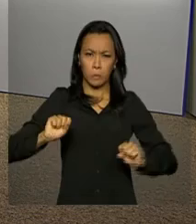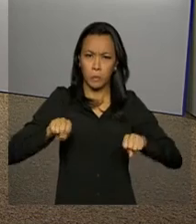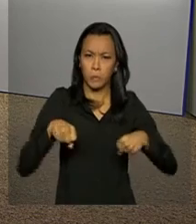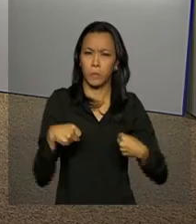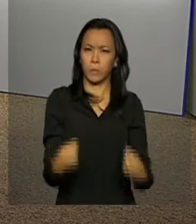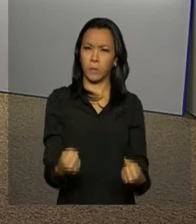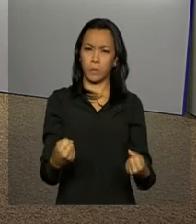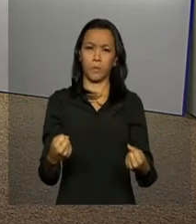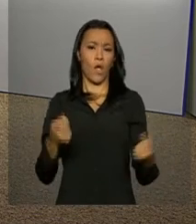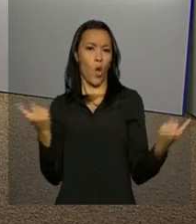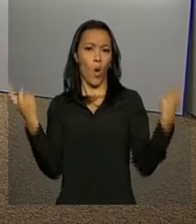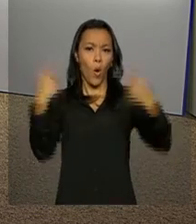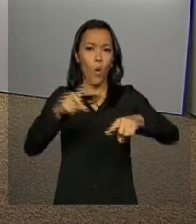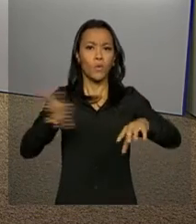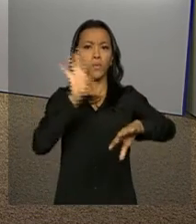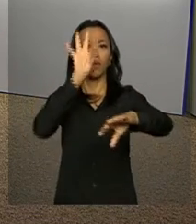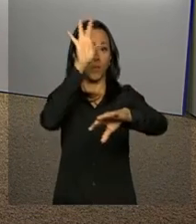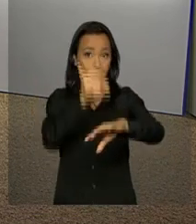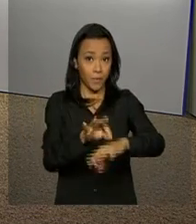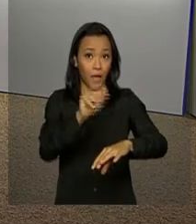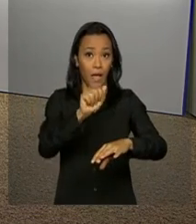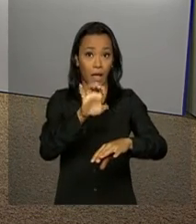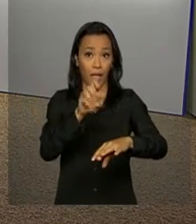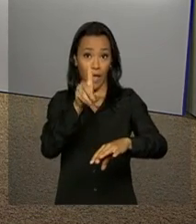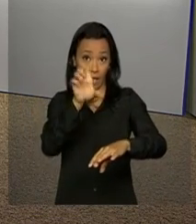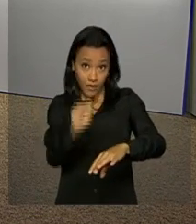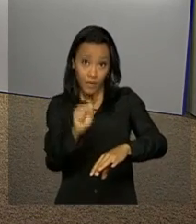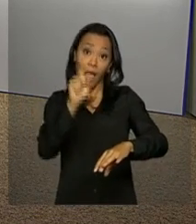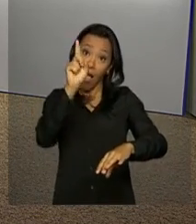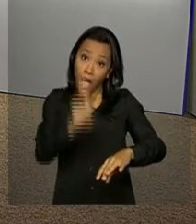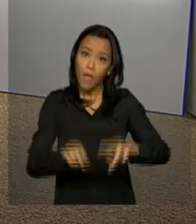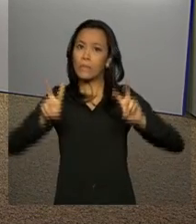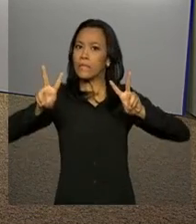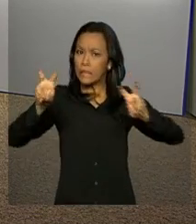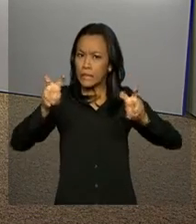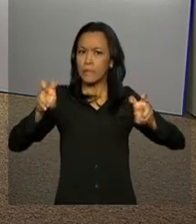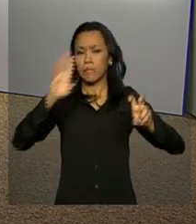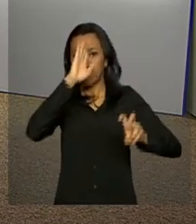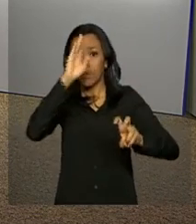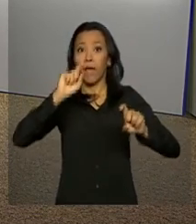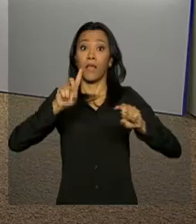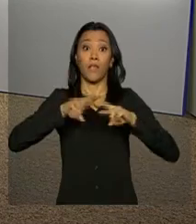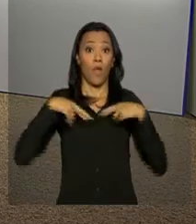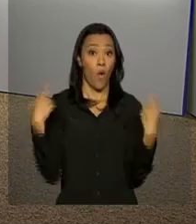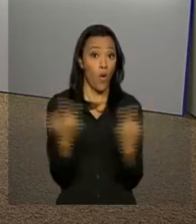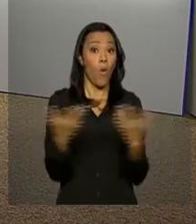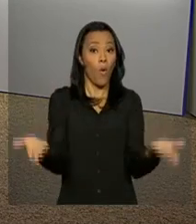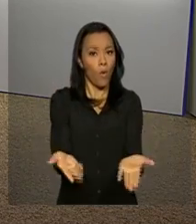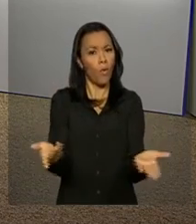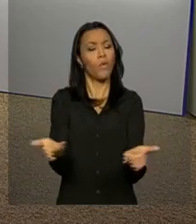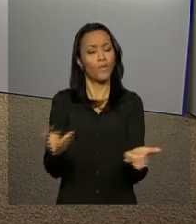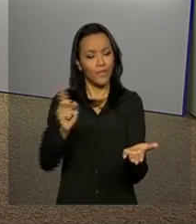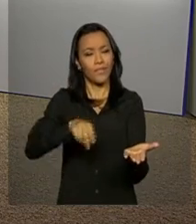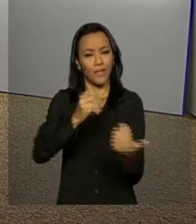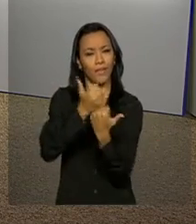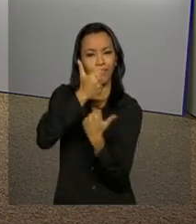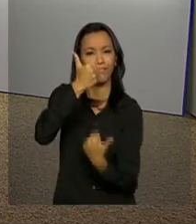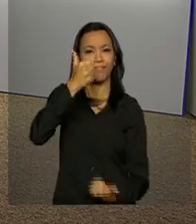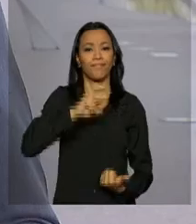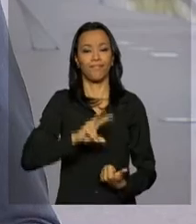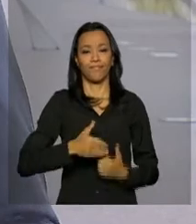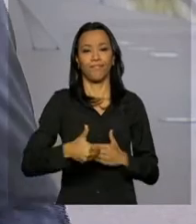esforços no combate ao mosquito Aedes aegypti. O assunto é o principal tema das reuniões que vão ser realizadas hoje pelo Executivo.